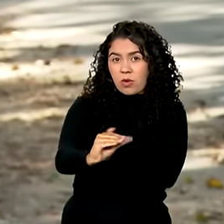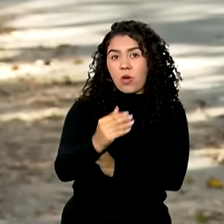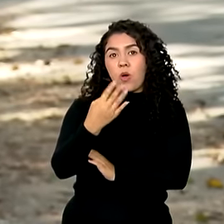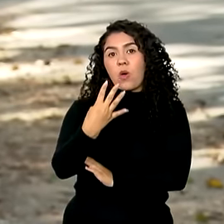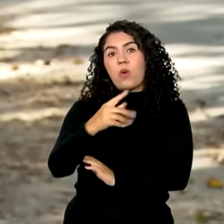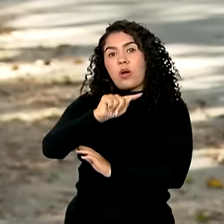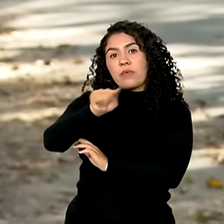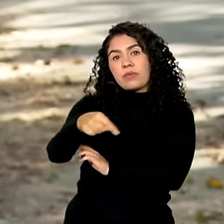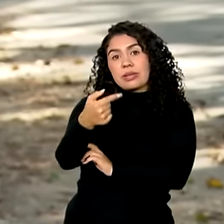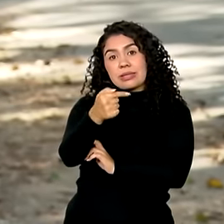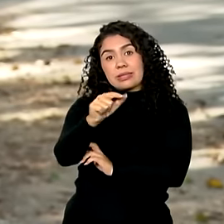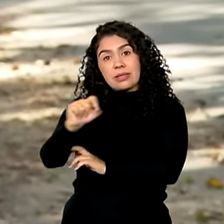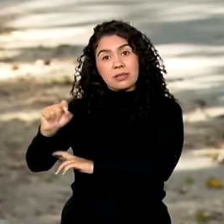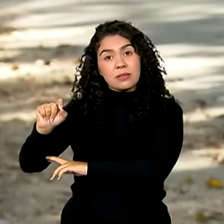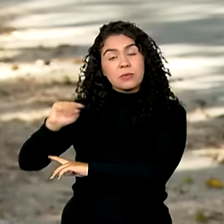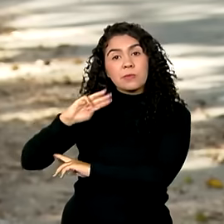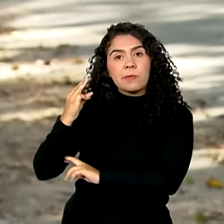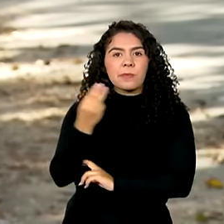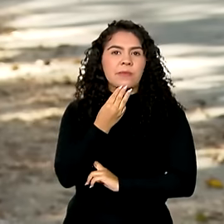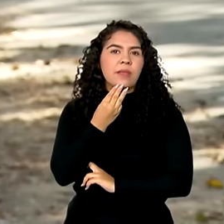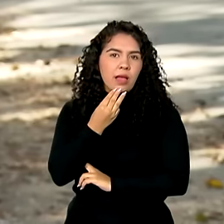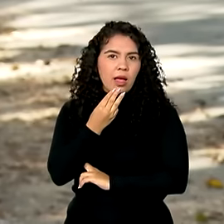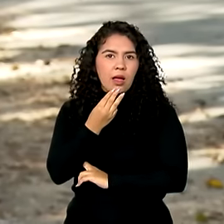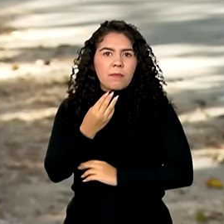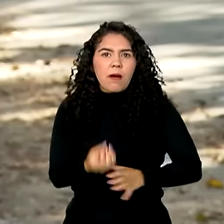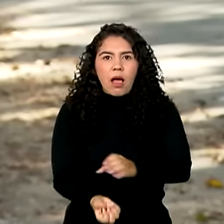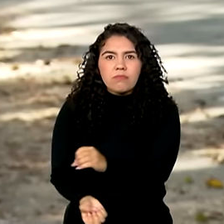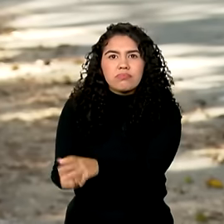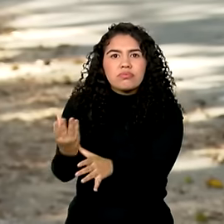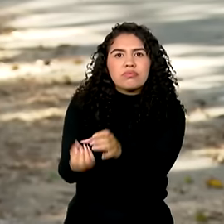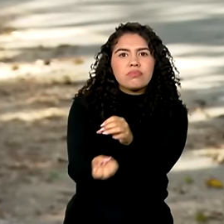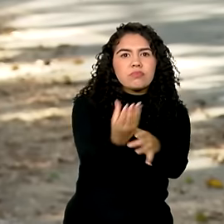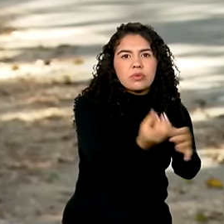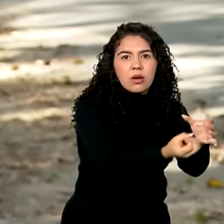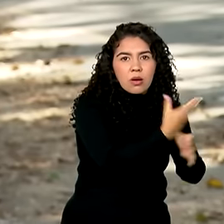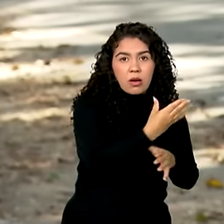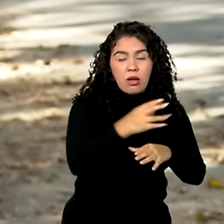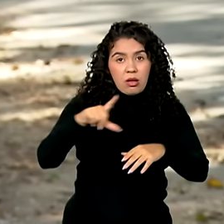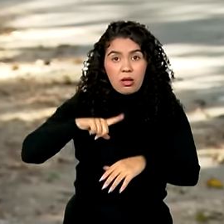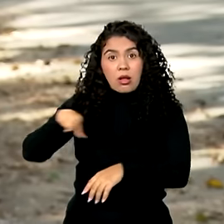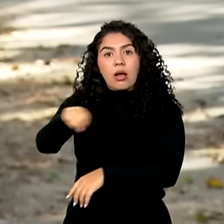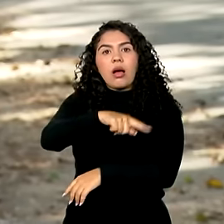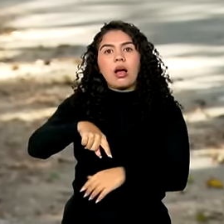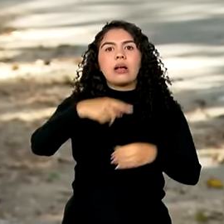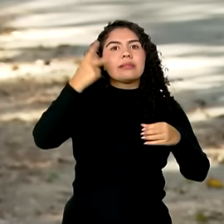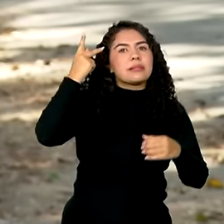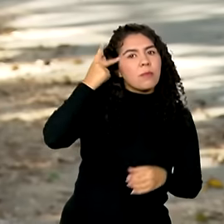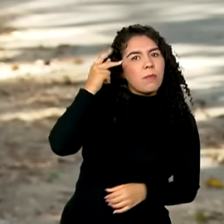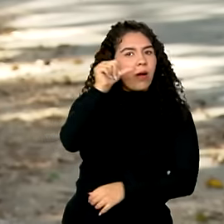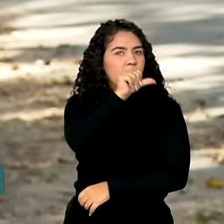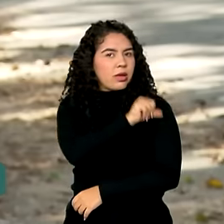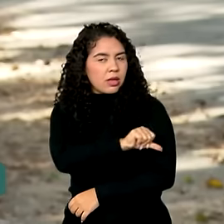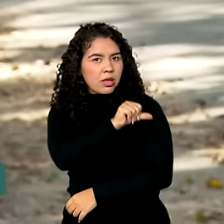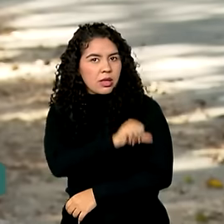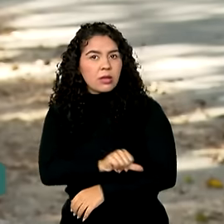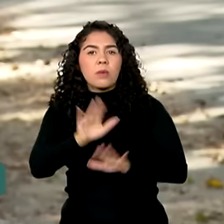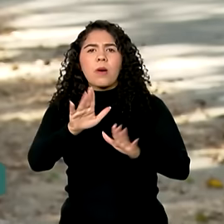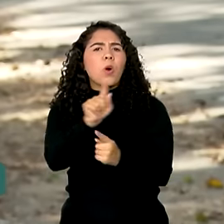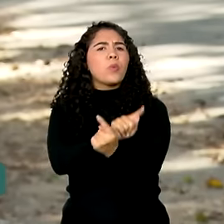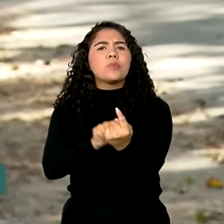na implantação desses centros de memória nessas duas cidades. A ideia é que esses centros